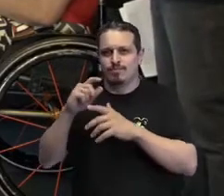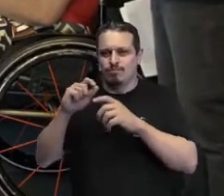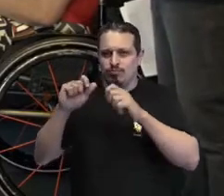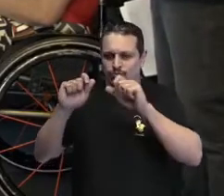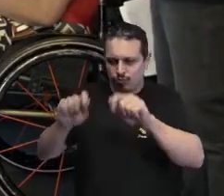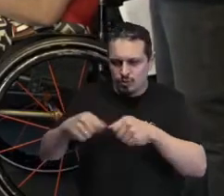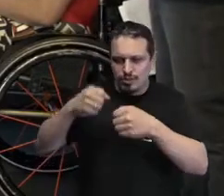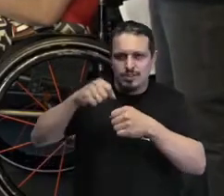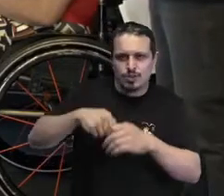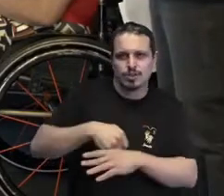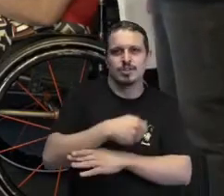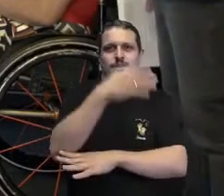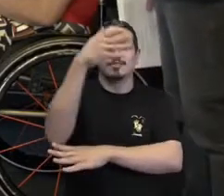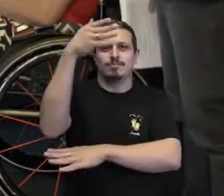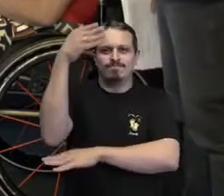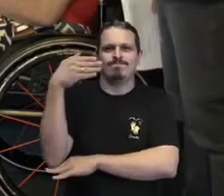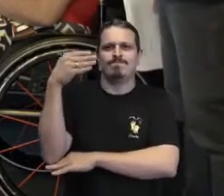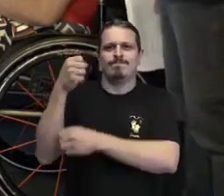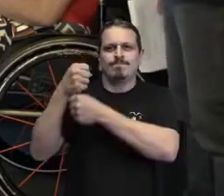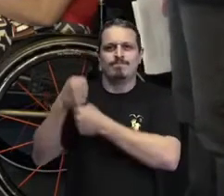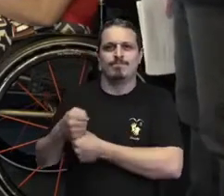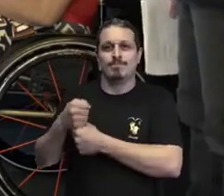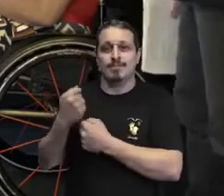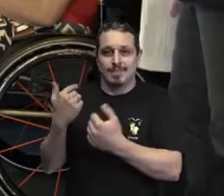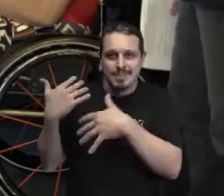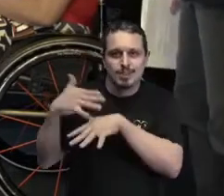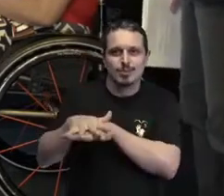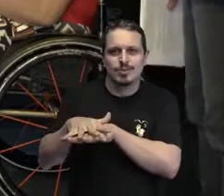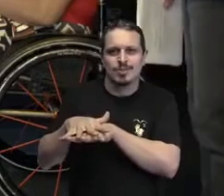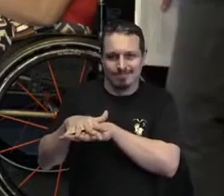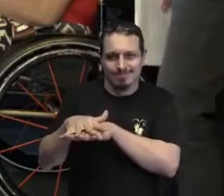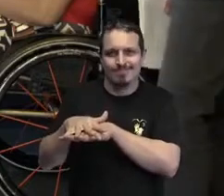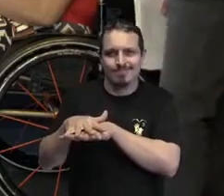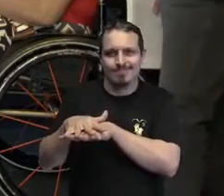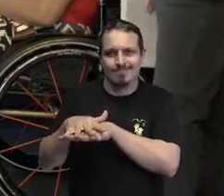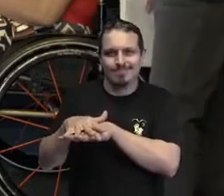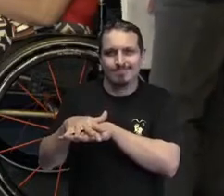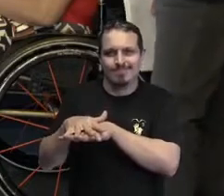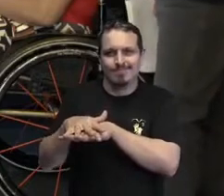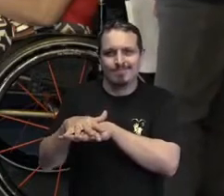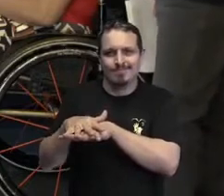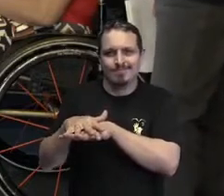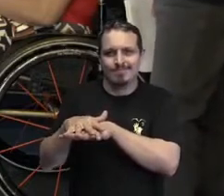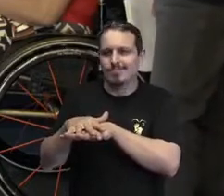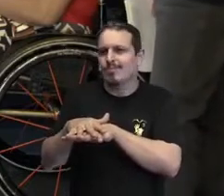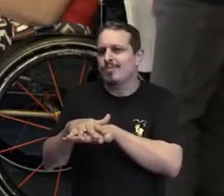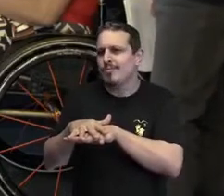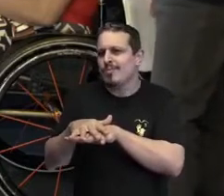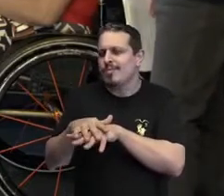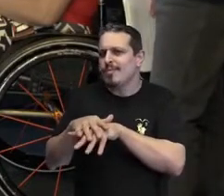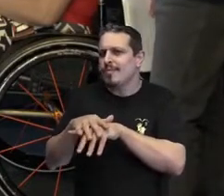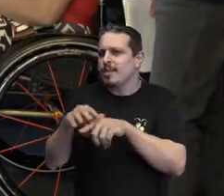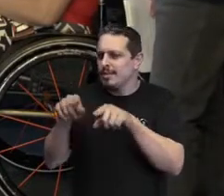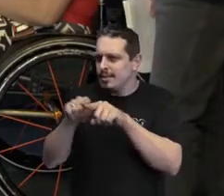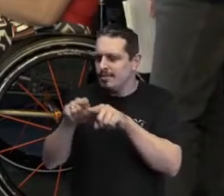A gente não quer ter um exposto em uma barreira que seja